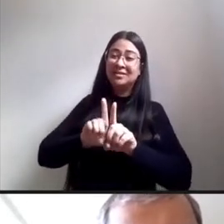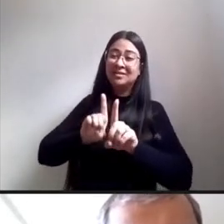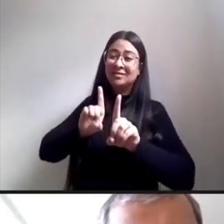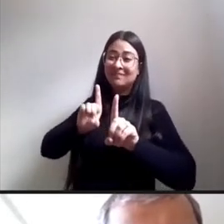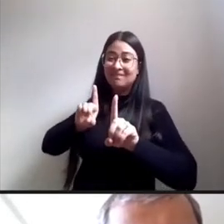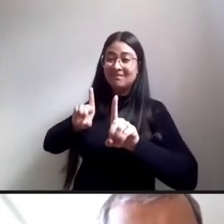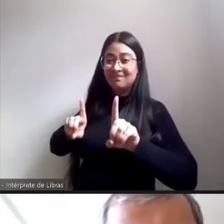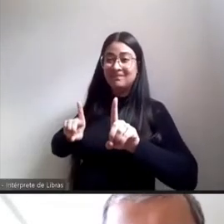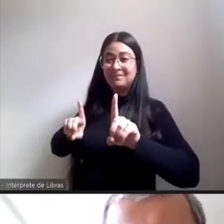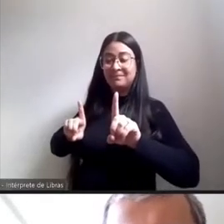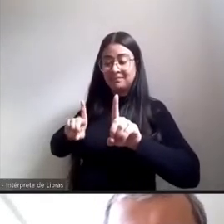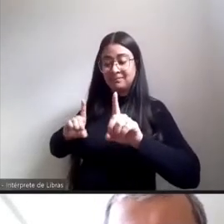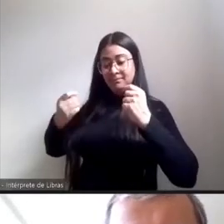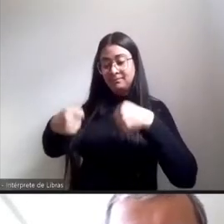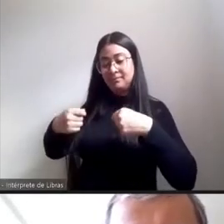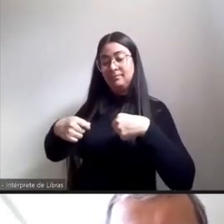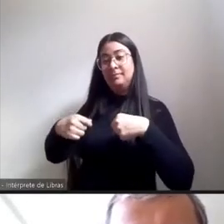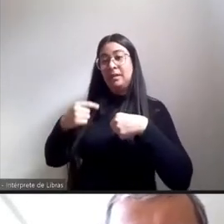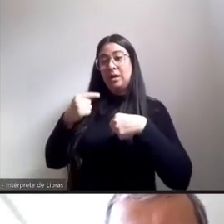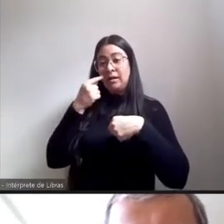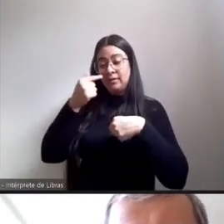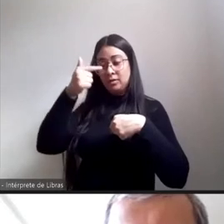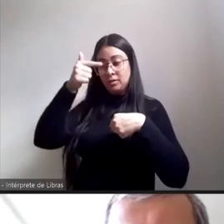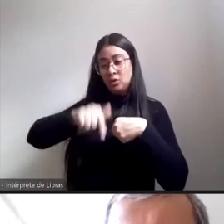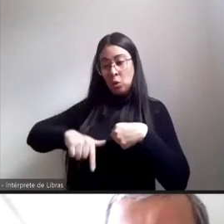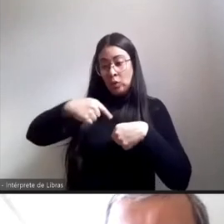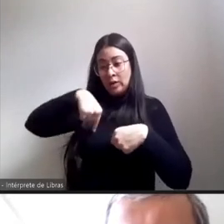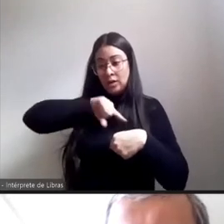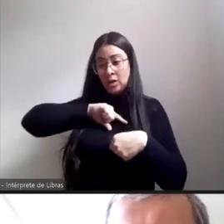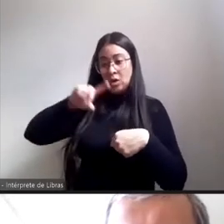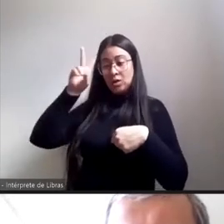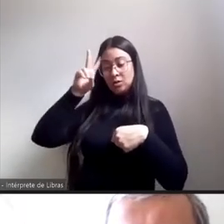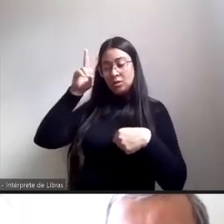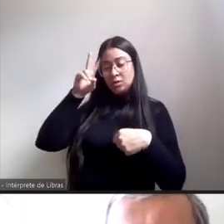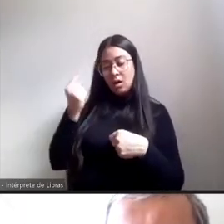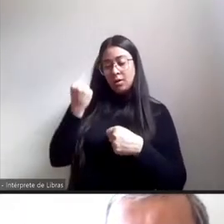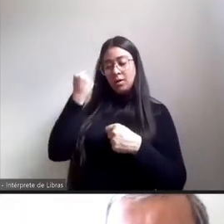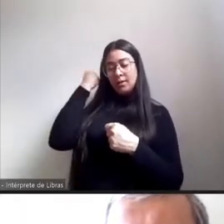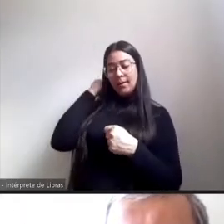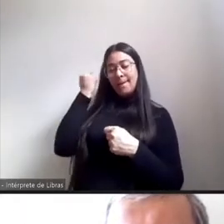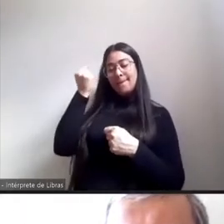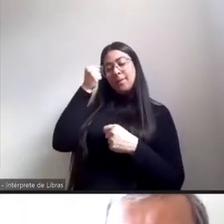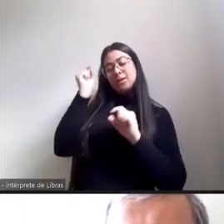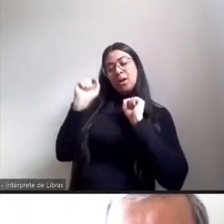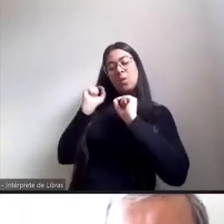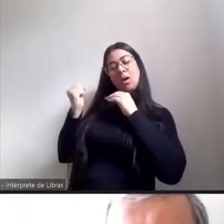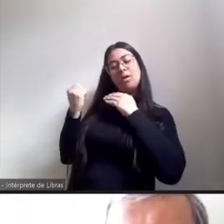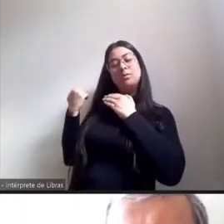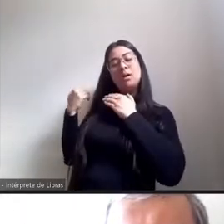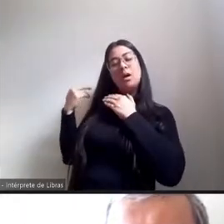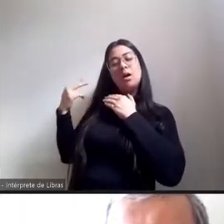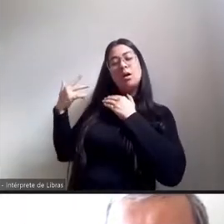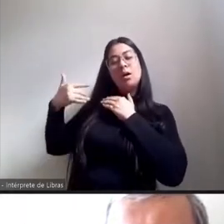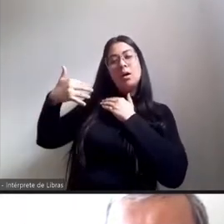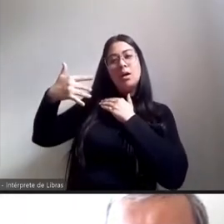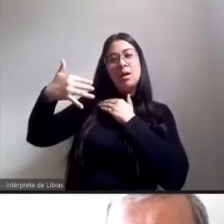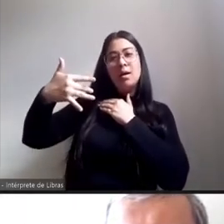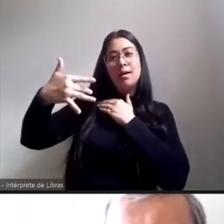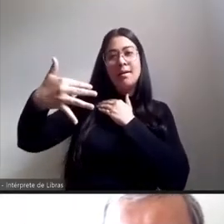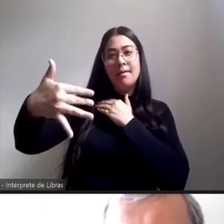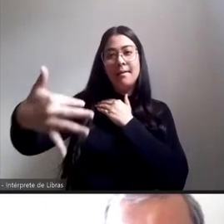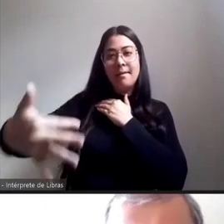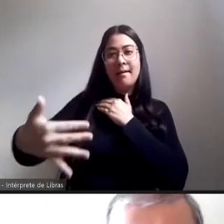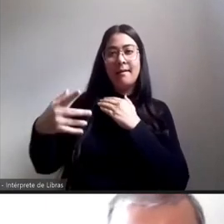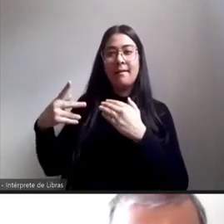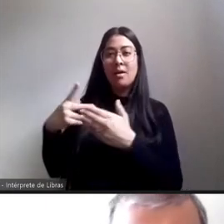revisitar a nossa história para que a gente possa pensar sobre os avanços que tivemos os avanços na área do direito